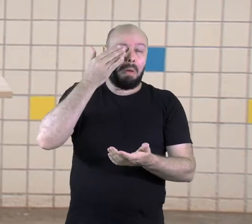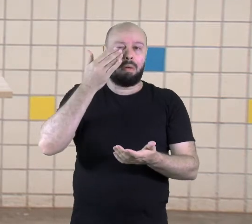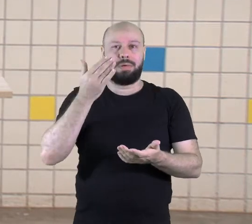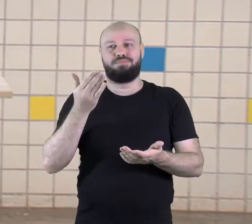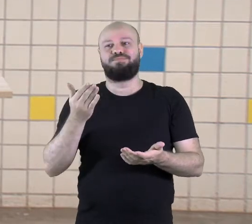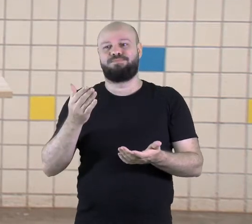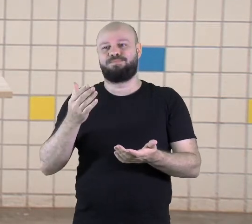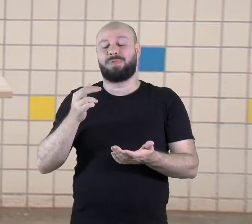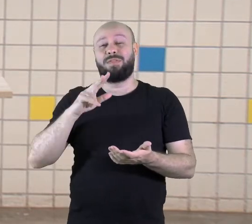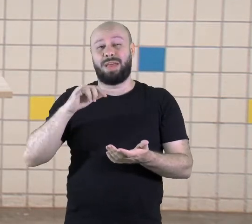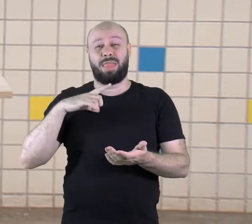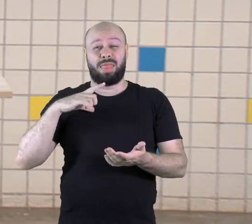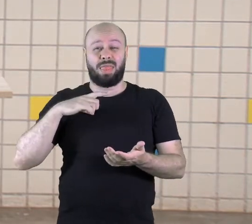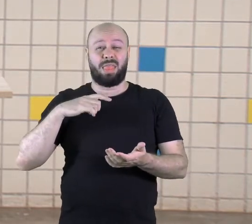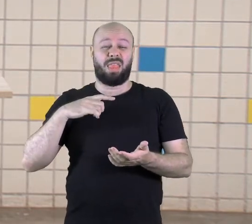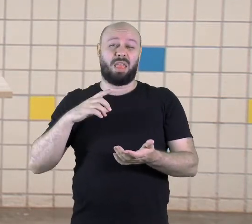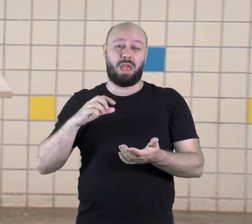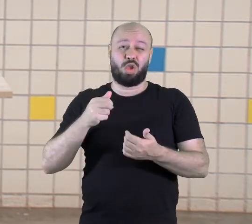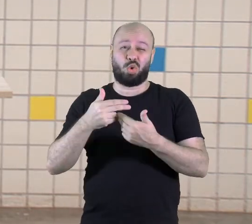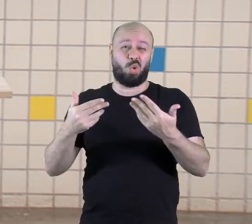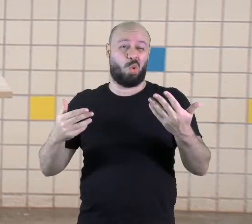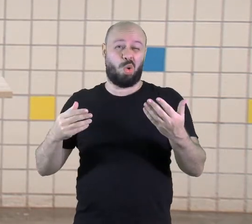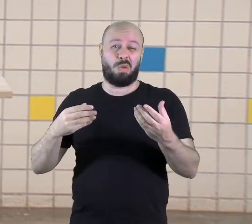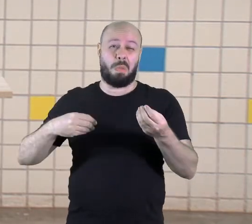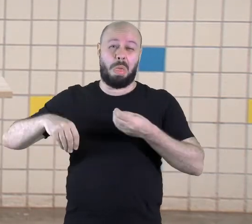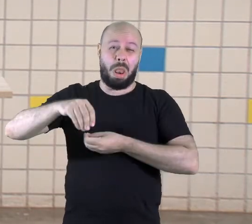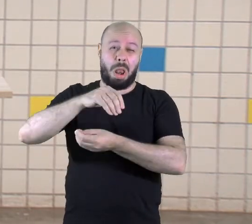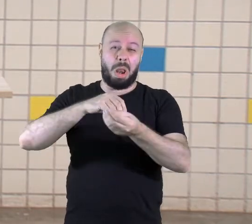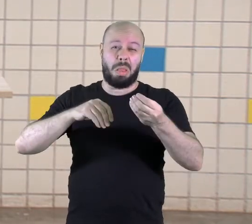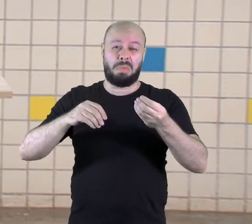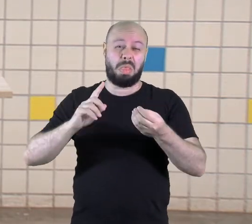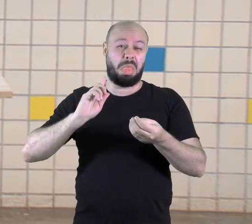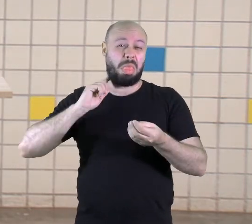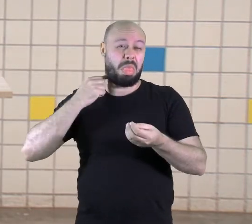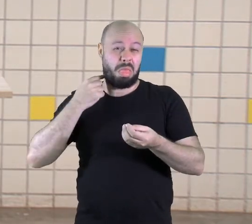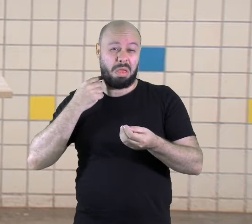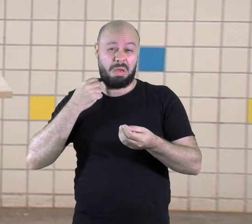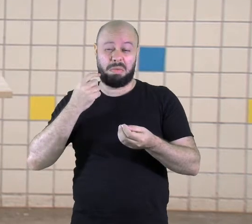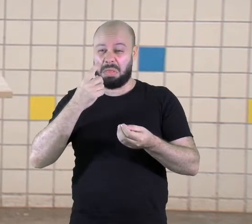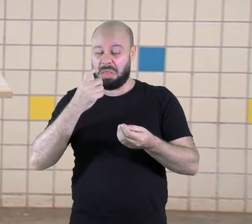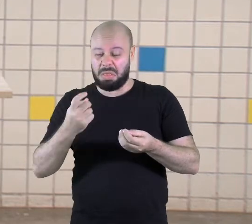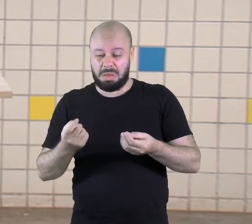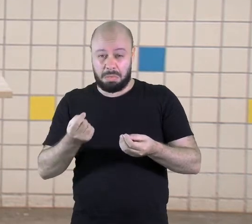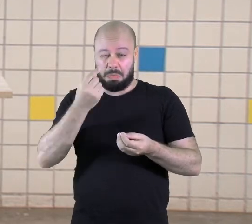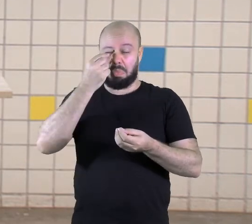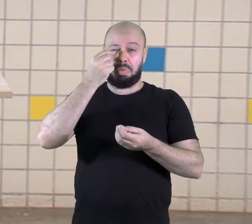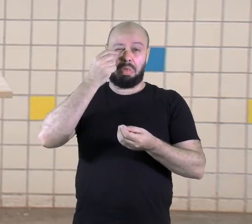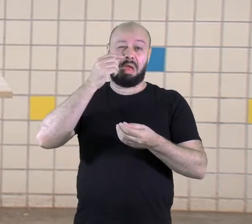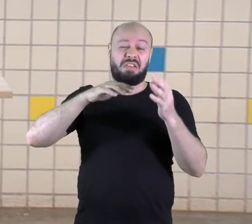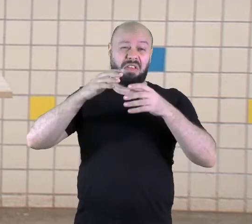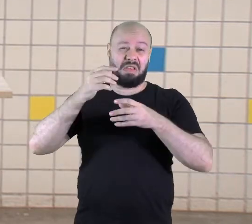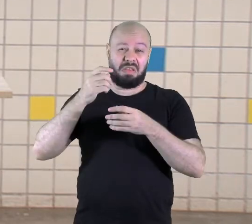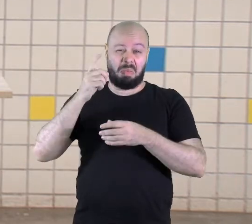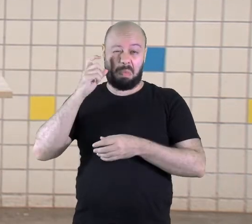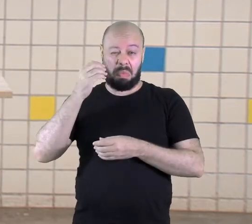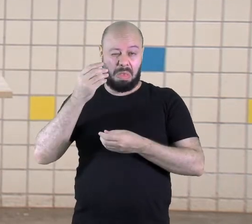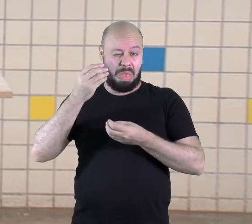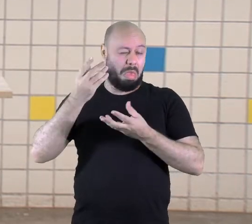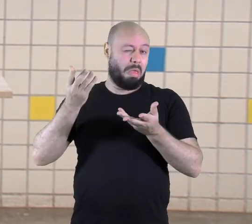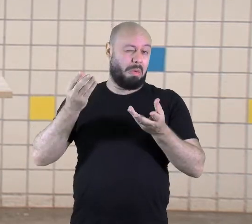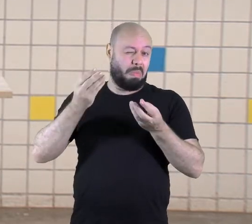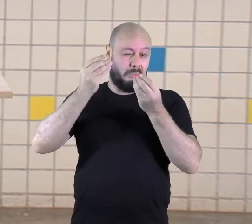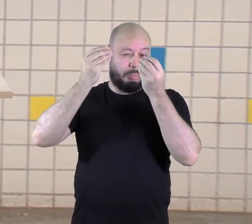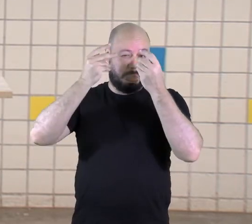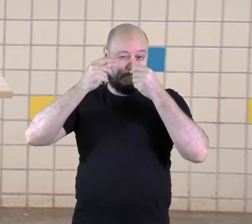vai vir alguma substância que vai prejudicar a minha visão. Então, eu tenho que proteger, eu